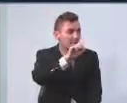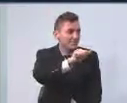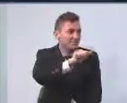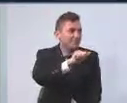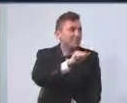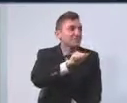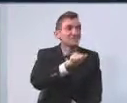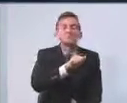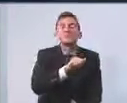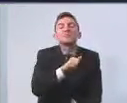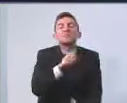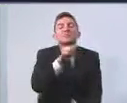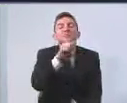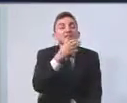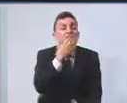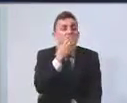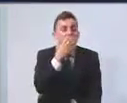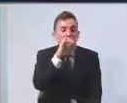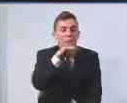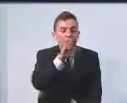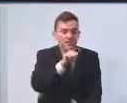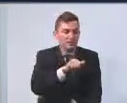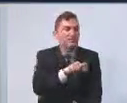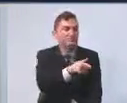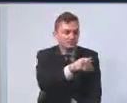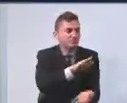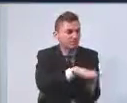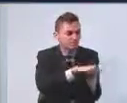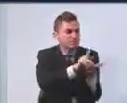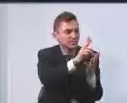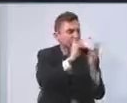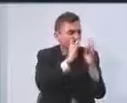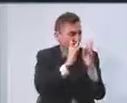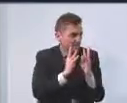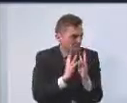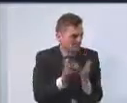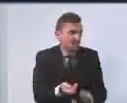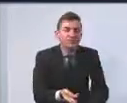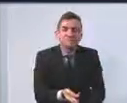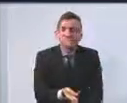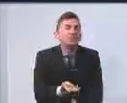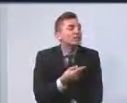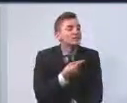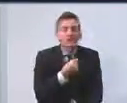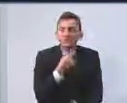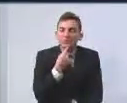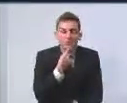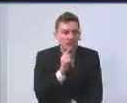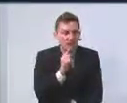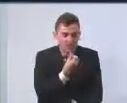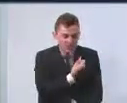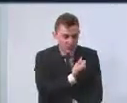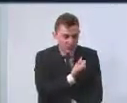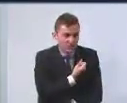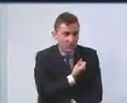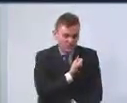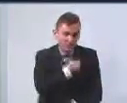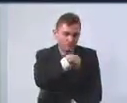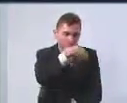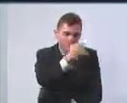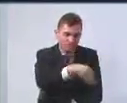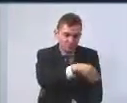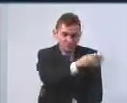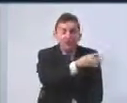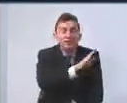o senhor sempre esteve muito atento, vereador, muito atento. Na verdade, eu não falei os números, eu me ative a